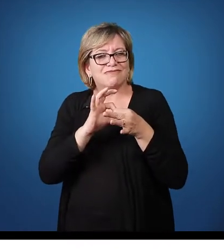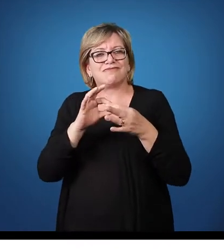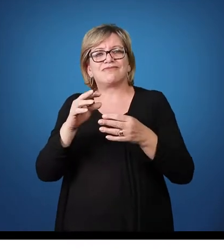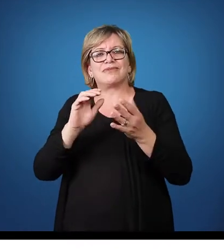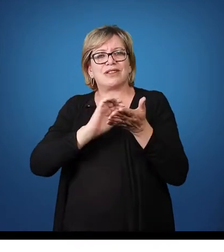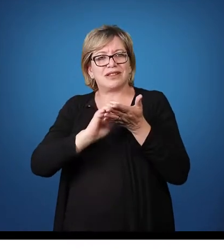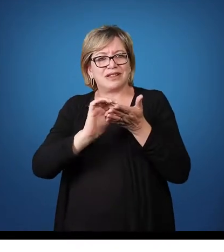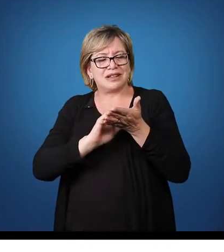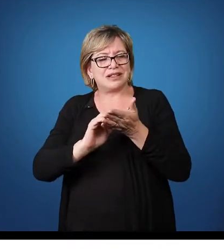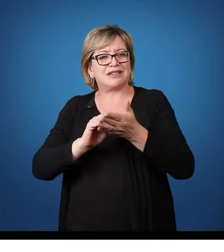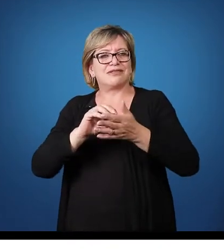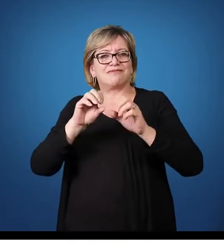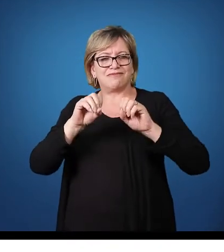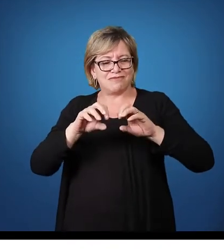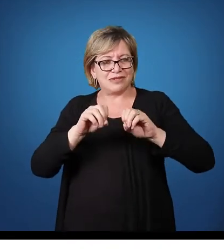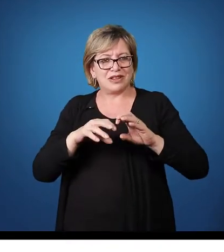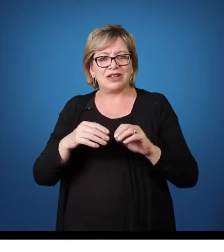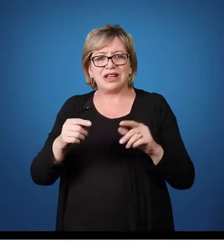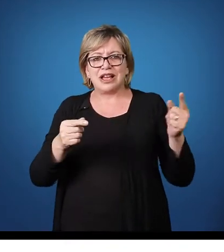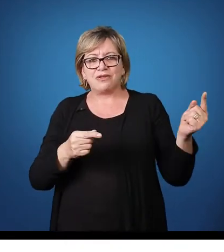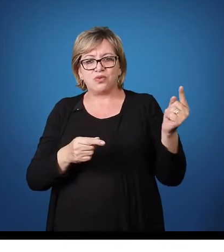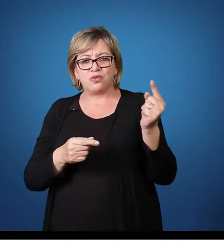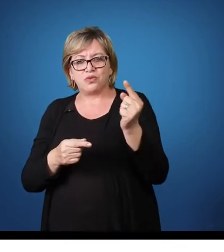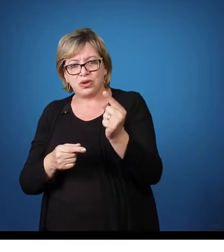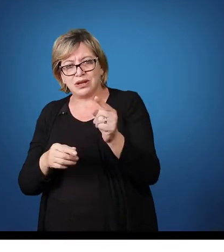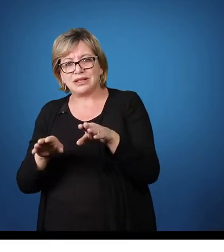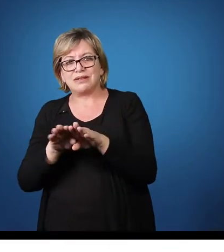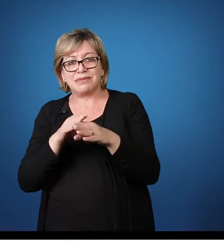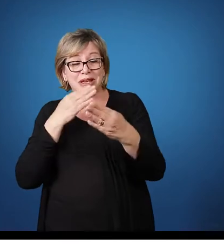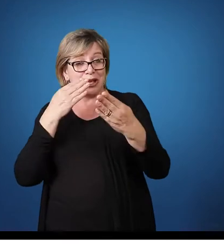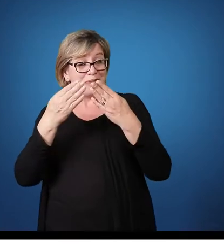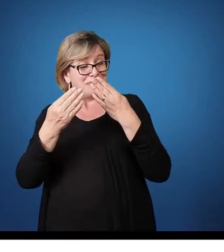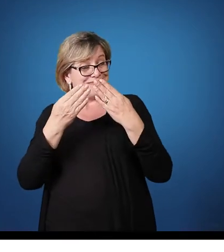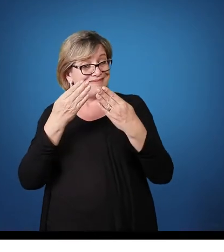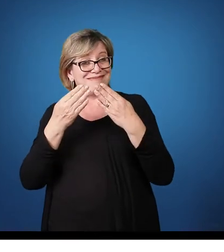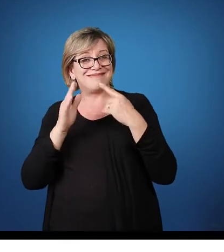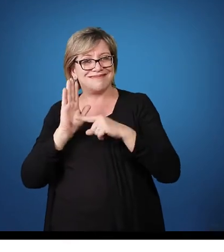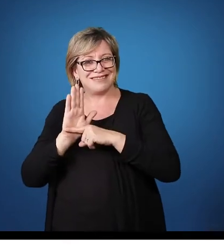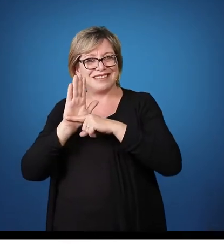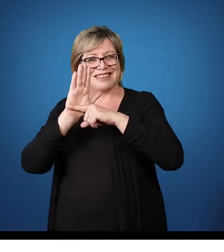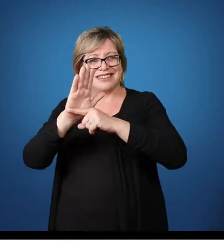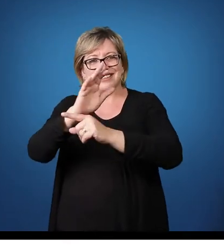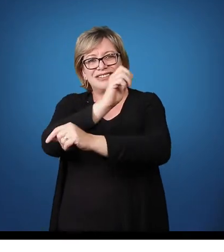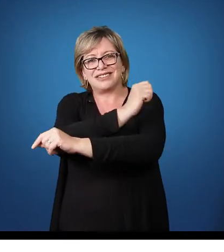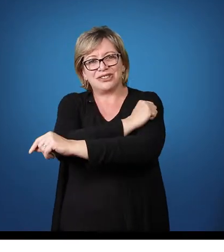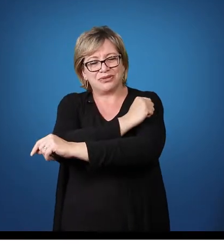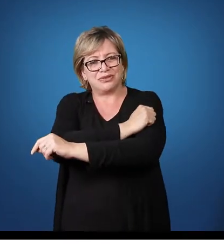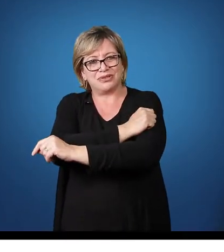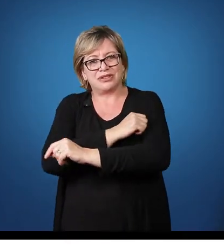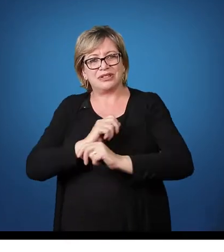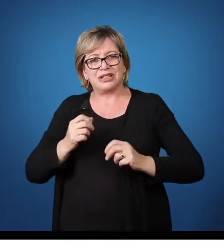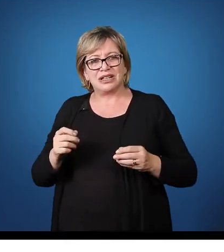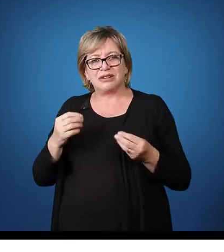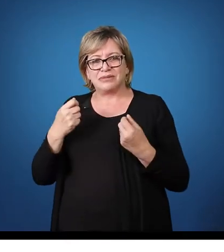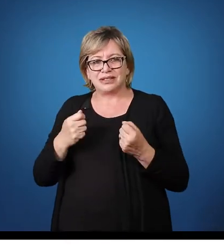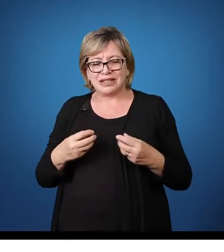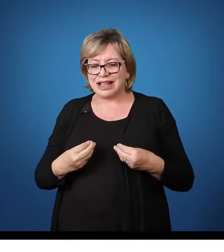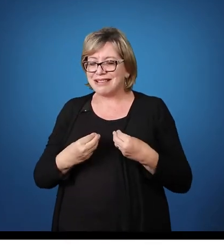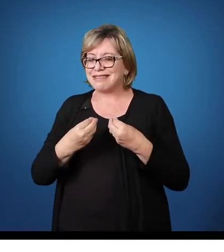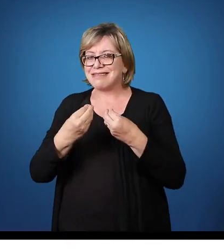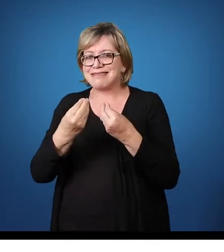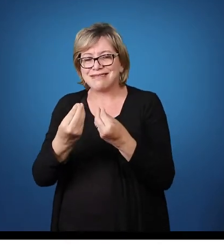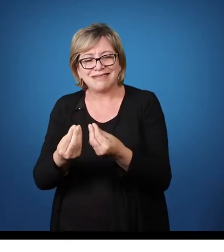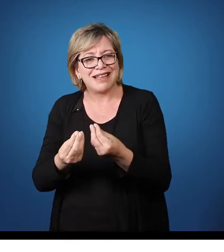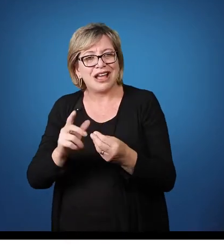e a psicóloga vêm atender aqui, os alunos, e também a gente tem a questão de que? Oferecer outros subsídios para o professor. A gente